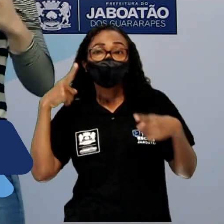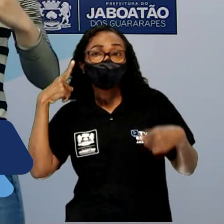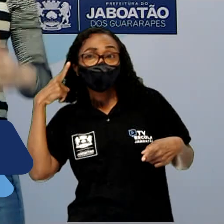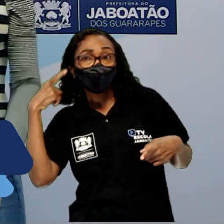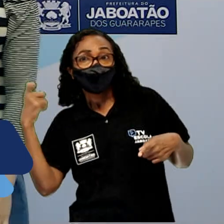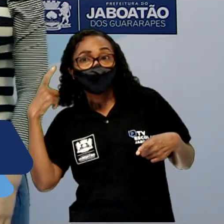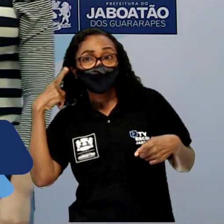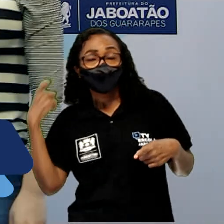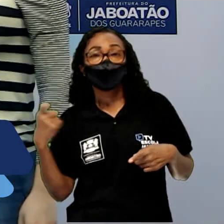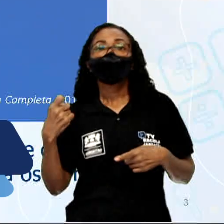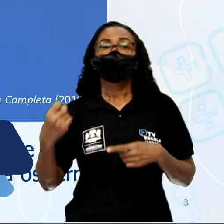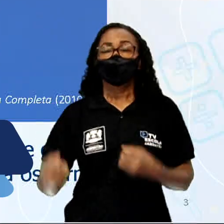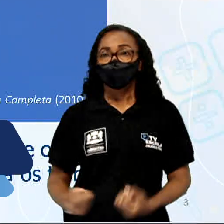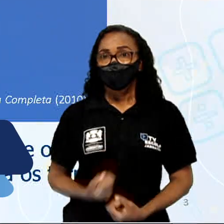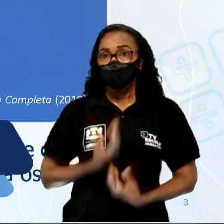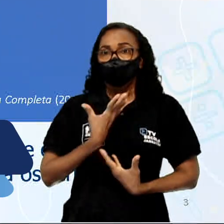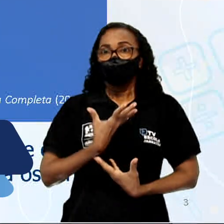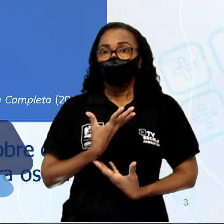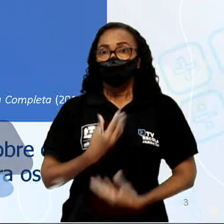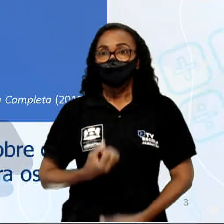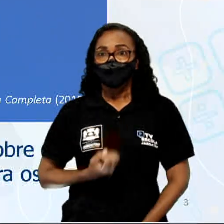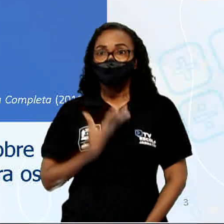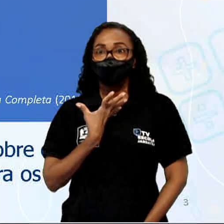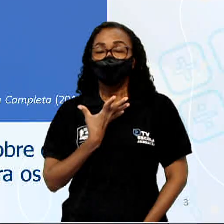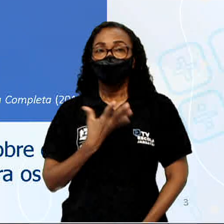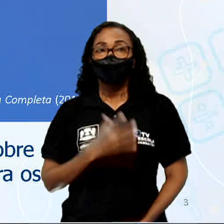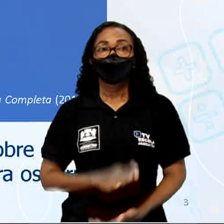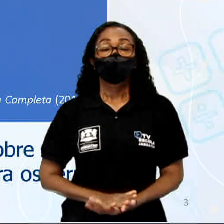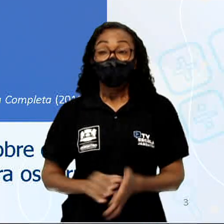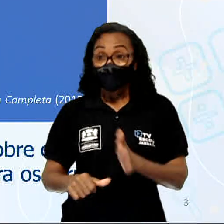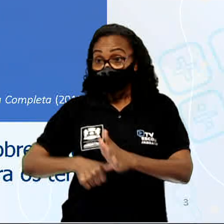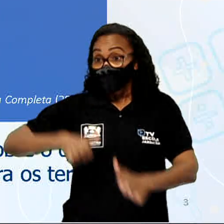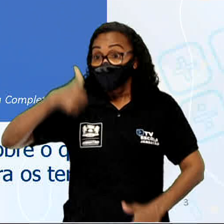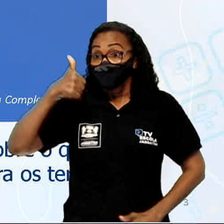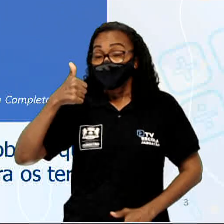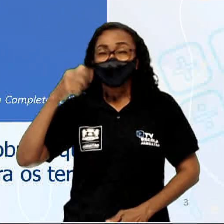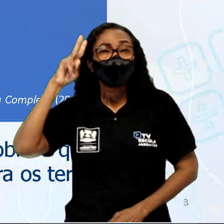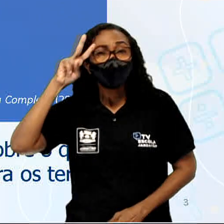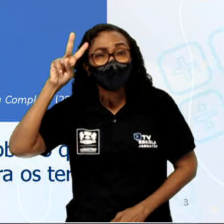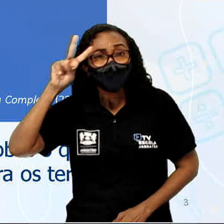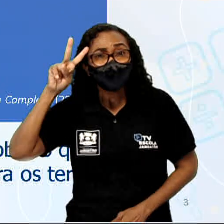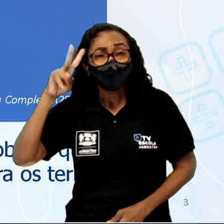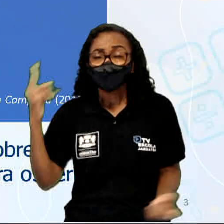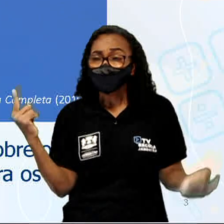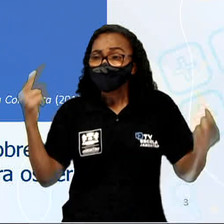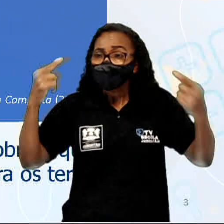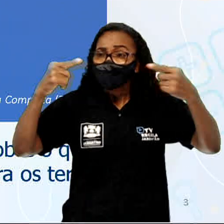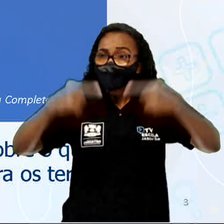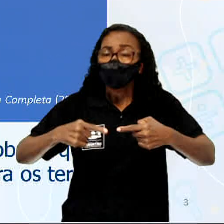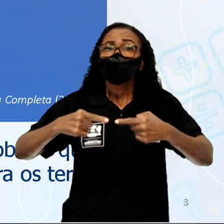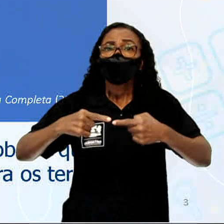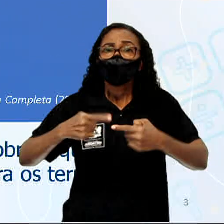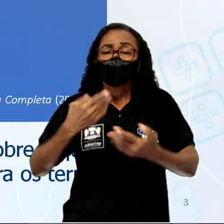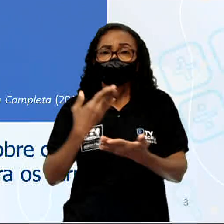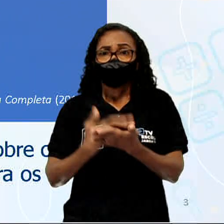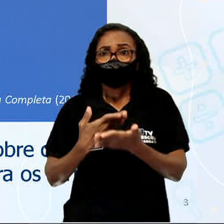Vamos lá? Primeiro, eu queria resgatar com vocês o desafio da aula anterior, em que a gente leu esse